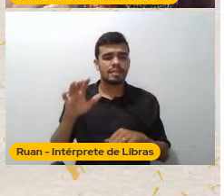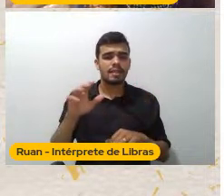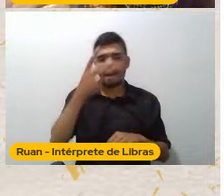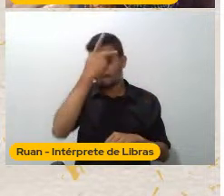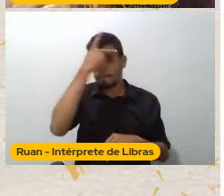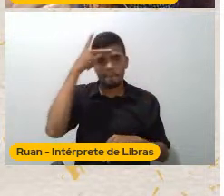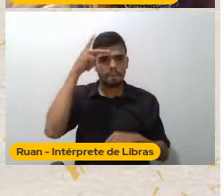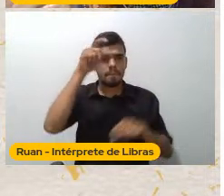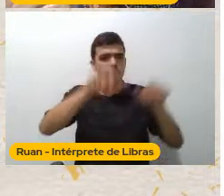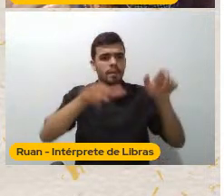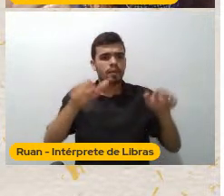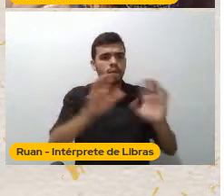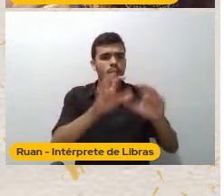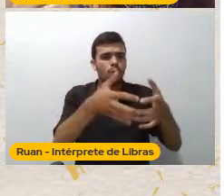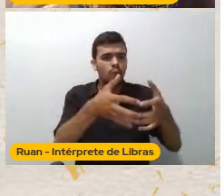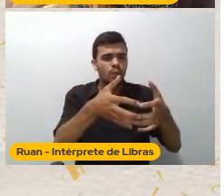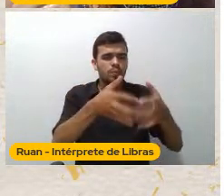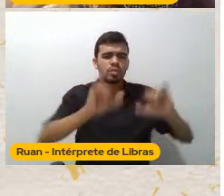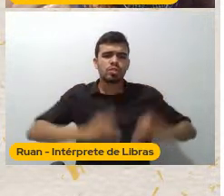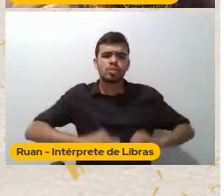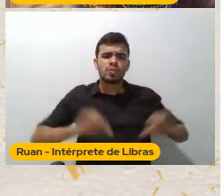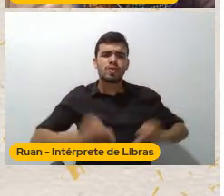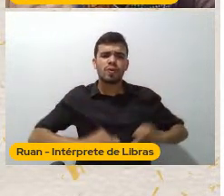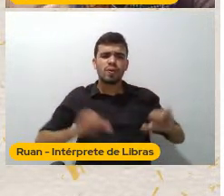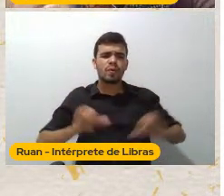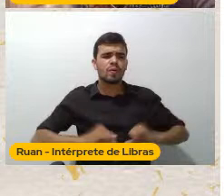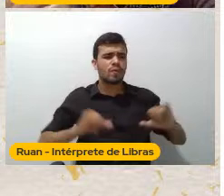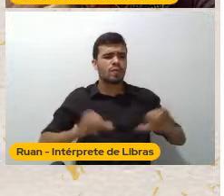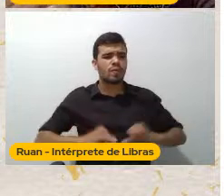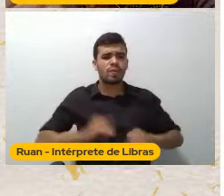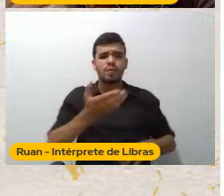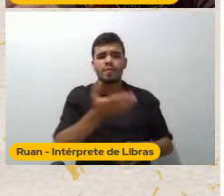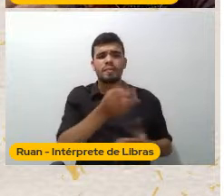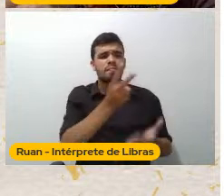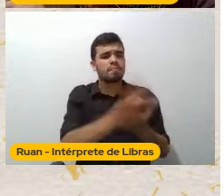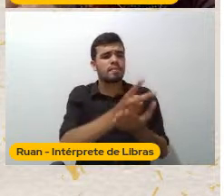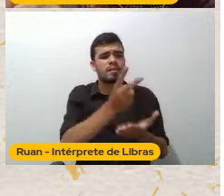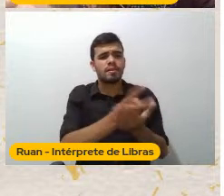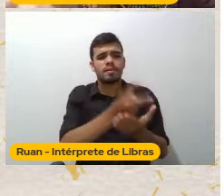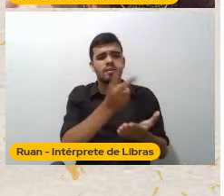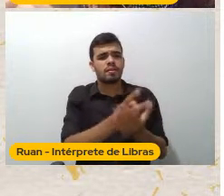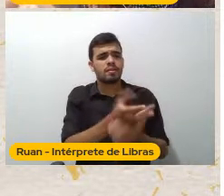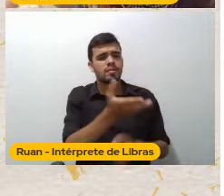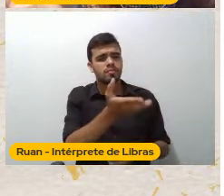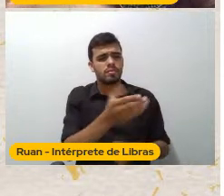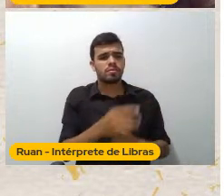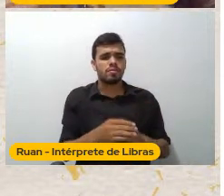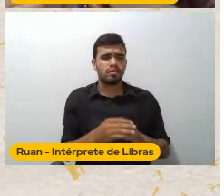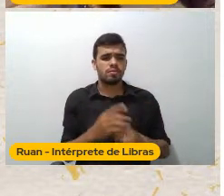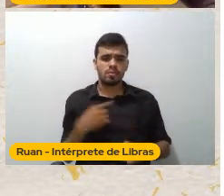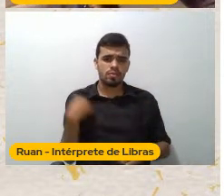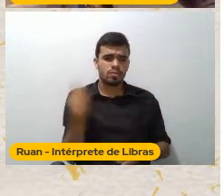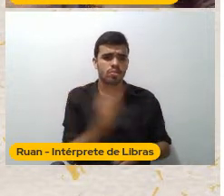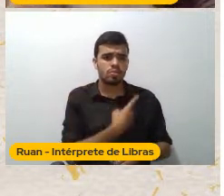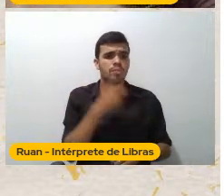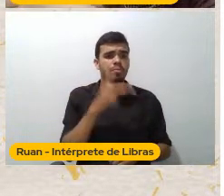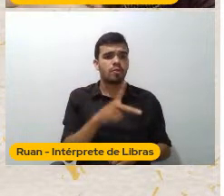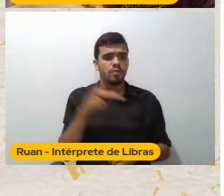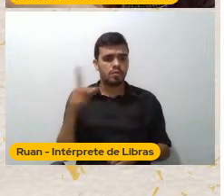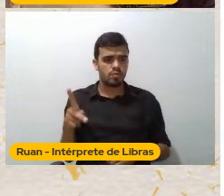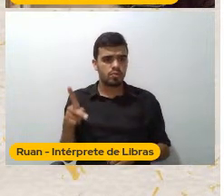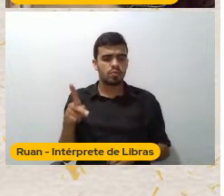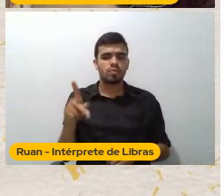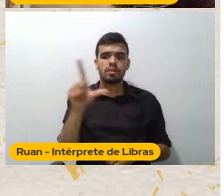Aqueles que sofrem São sempre os mesmos O que cabe a nós Como professores Como os agentes Da literatura Como operadores